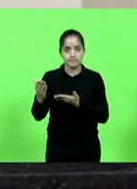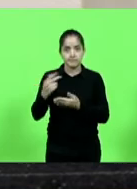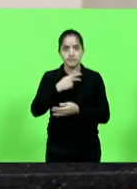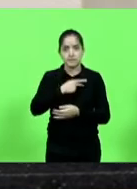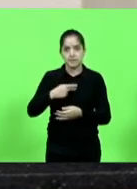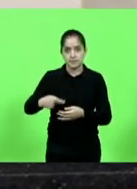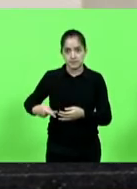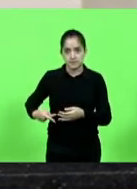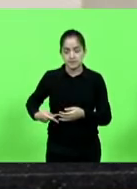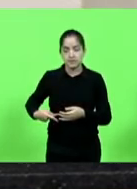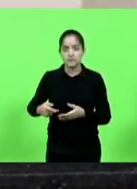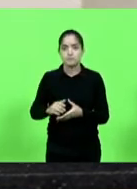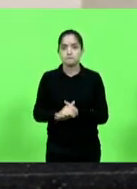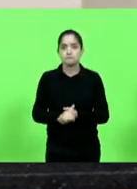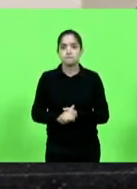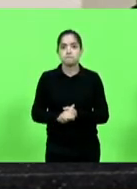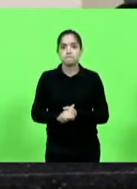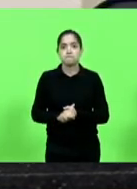Casa para a Vossa Excelência.